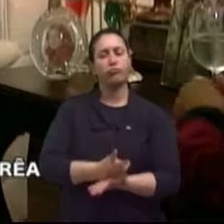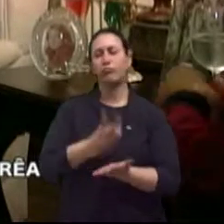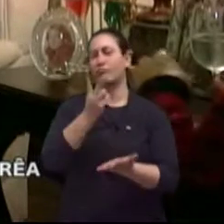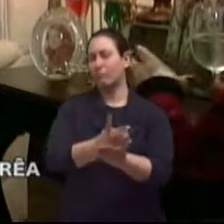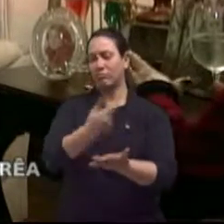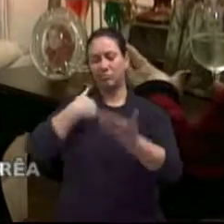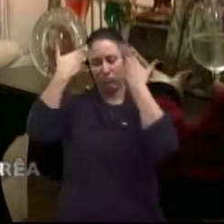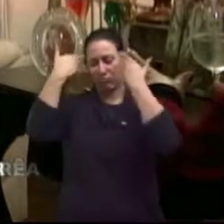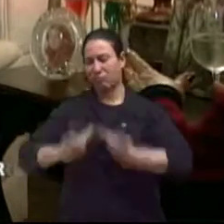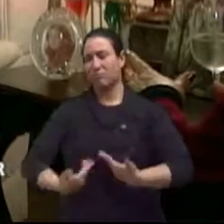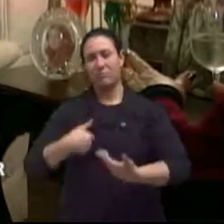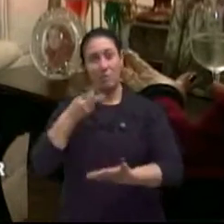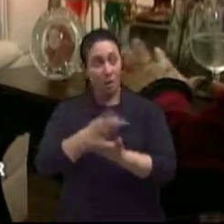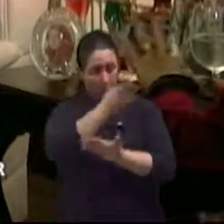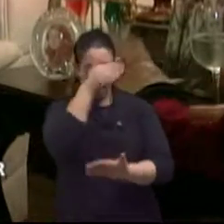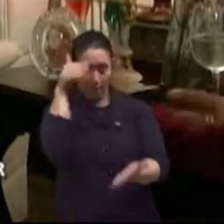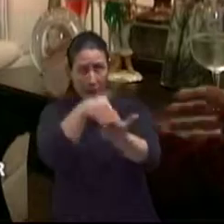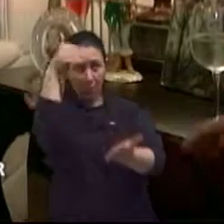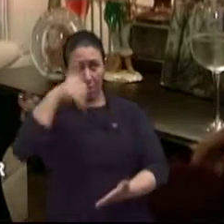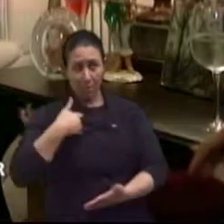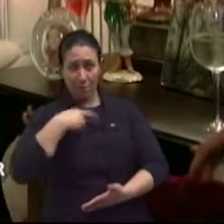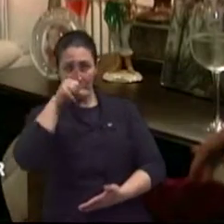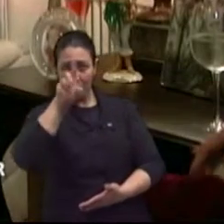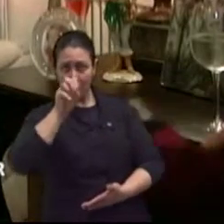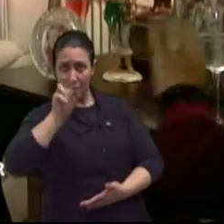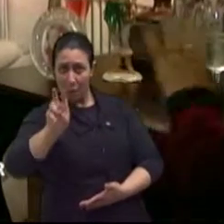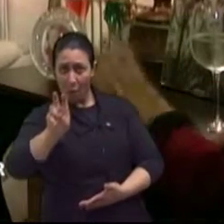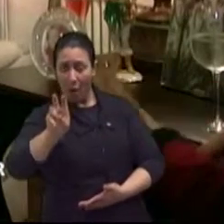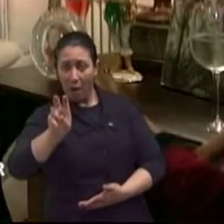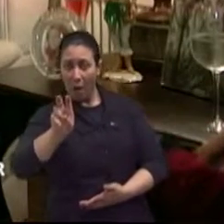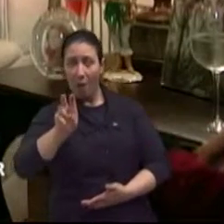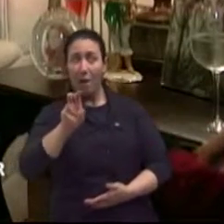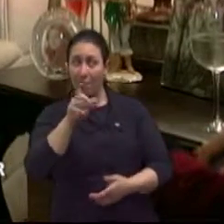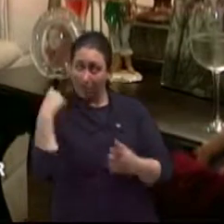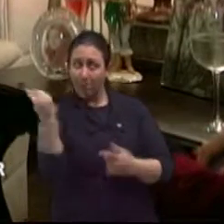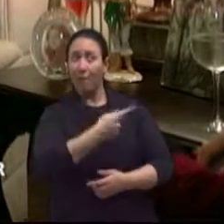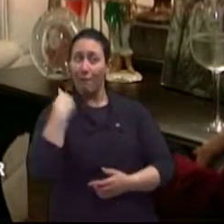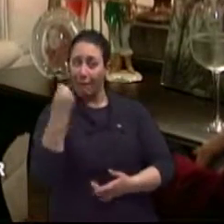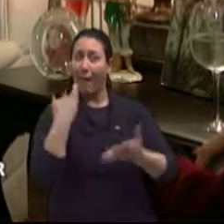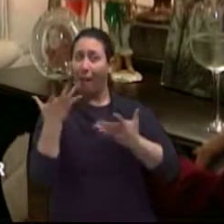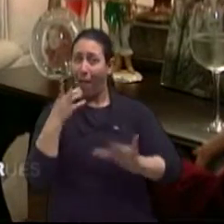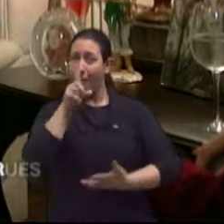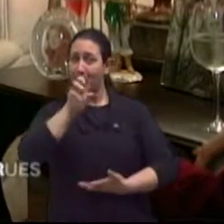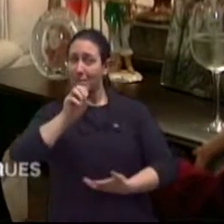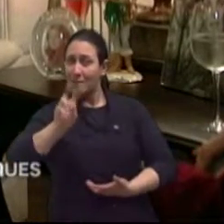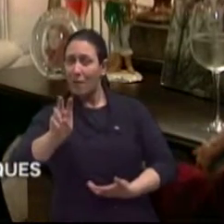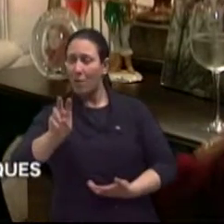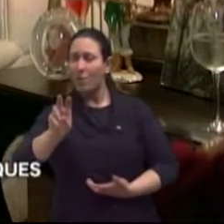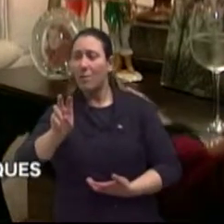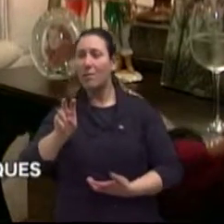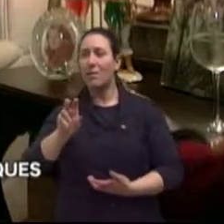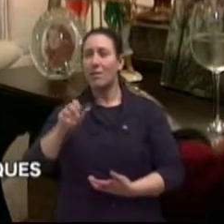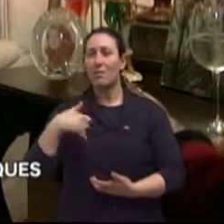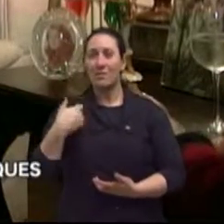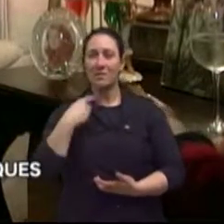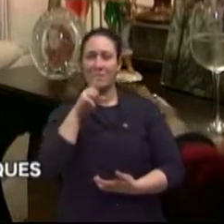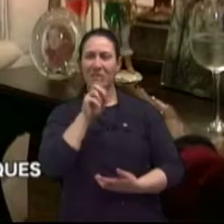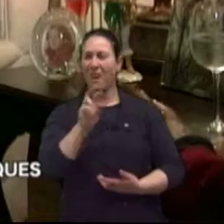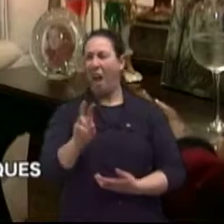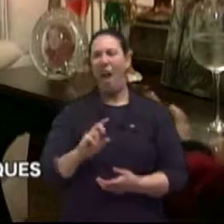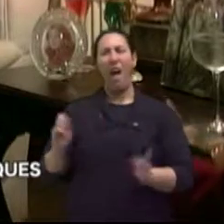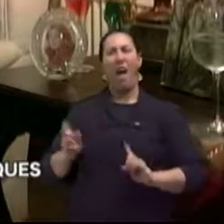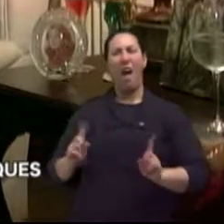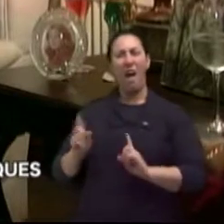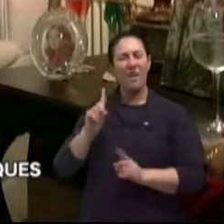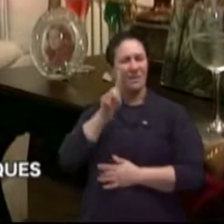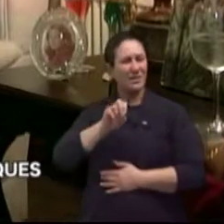Muito. Até o 105, né, Edna? Não deixamos por menos. Não deixamos por menos. 105? Até 105. Ai, que horror. Com